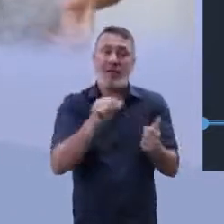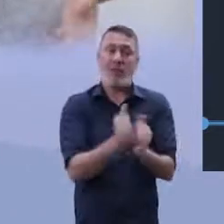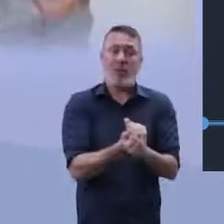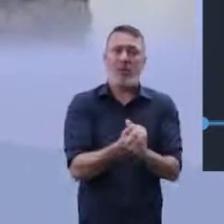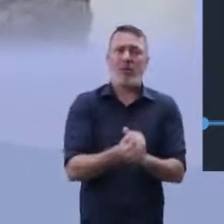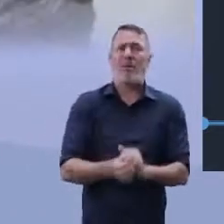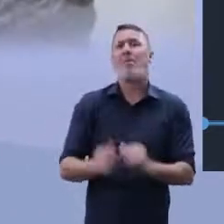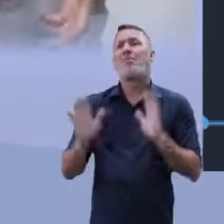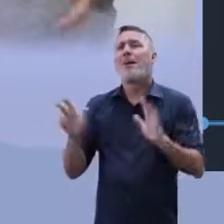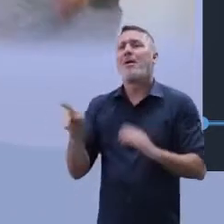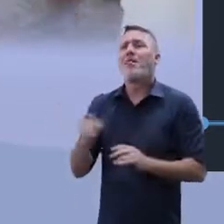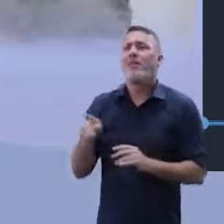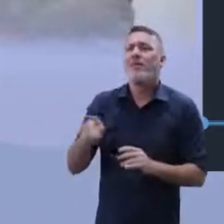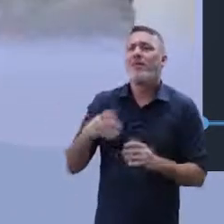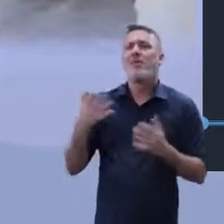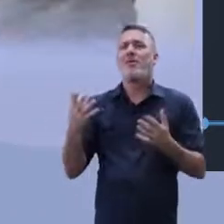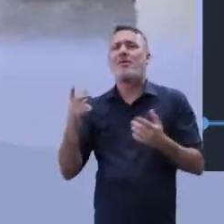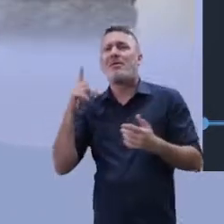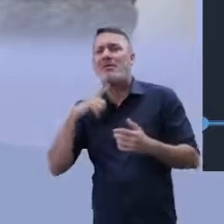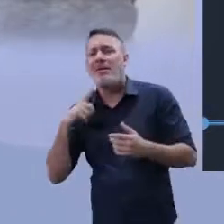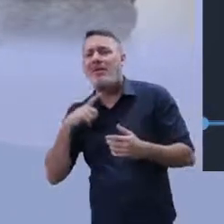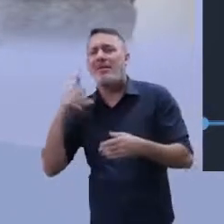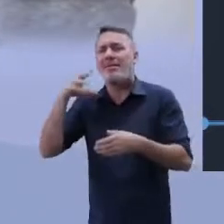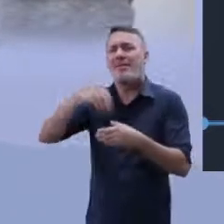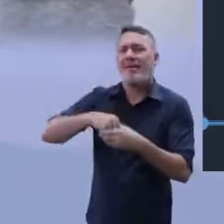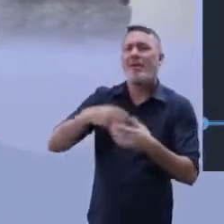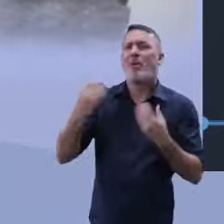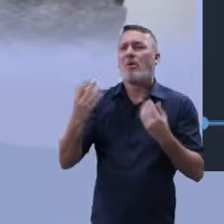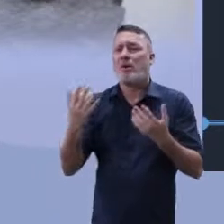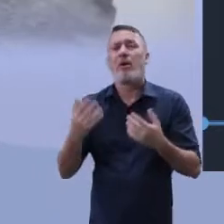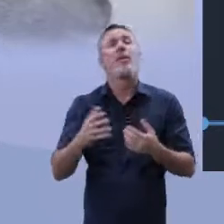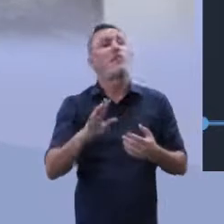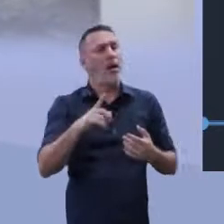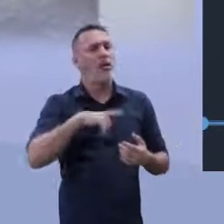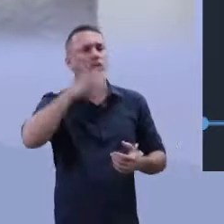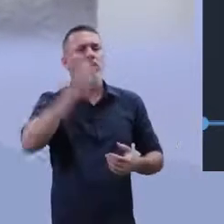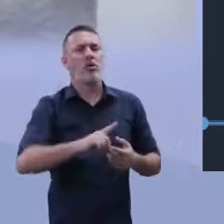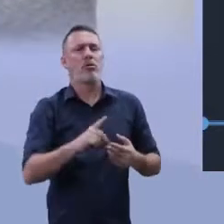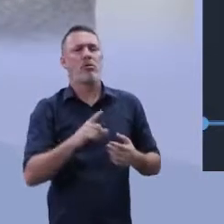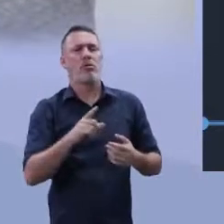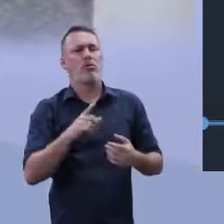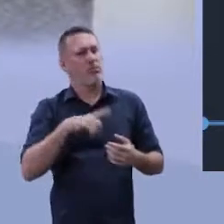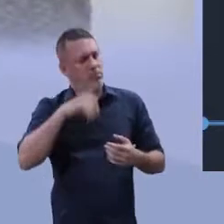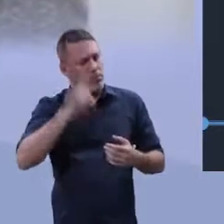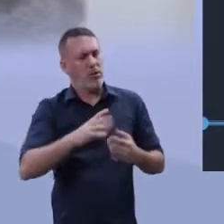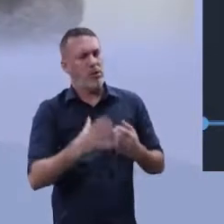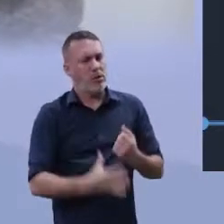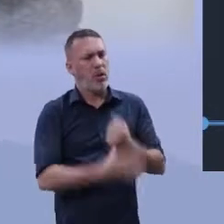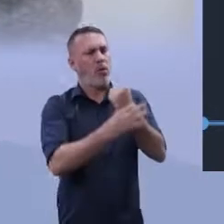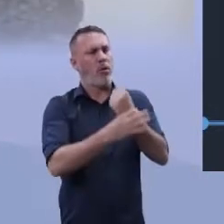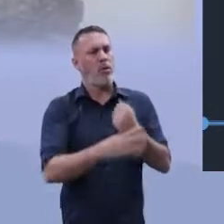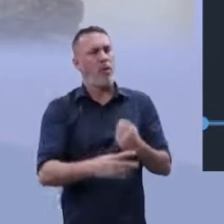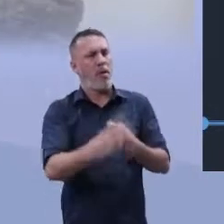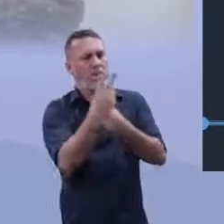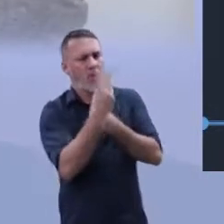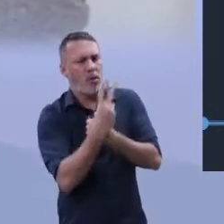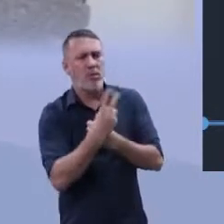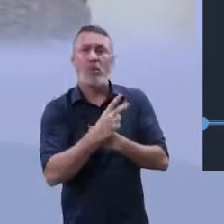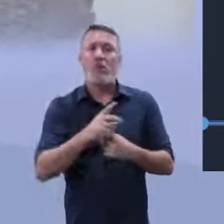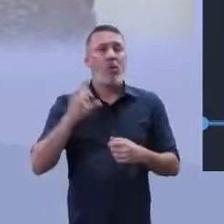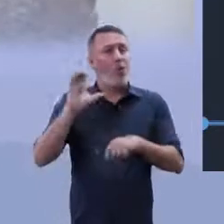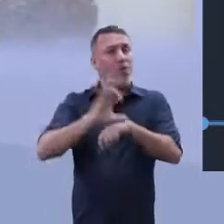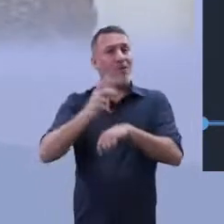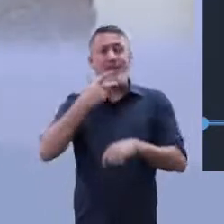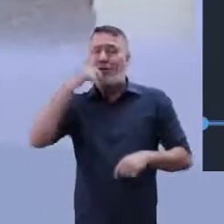Ah, professor, mas poxa, eles dão o lazer, mas não estão andando lá, é violento pra carão. Mas eu tenho o direito à segurança, à proteção,